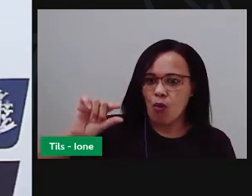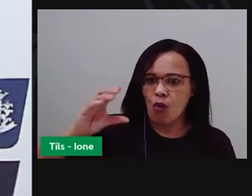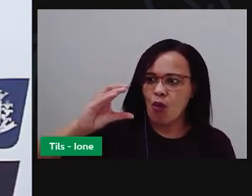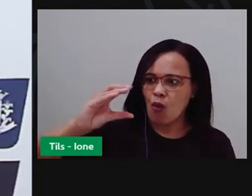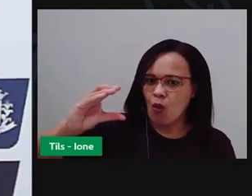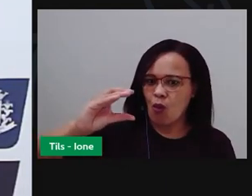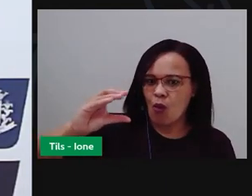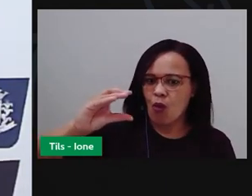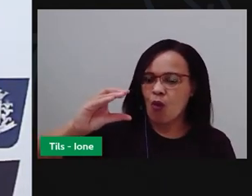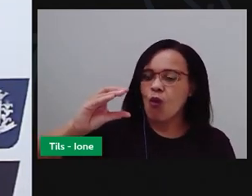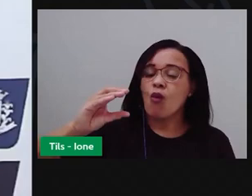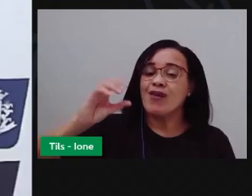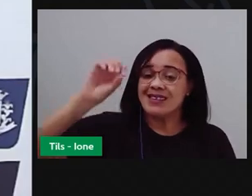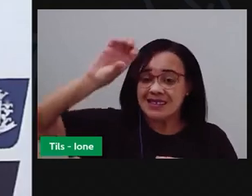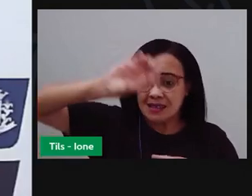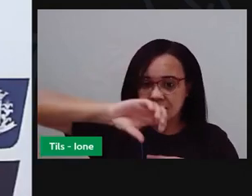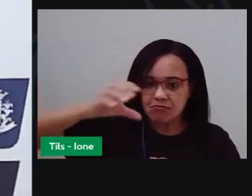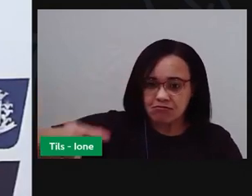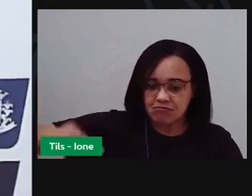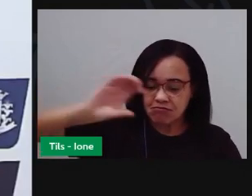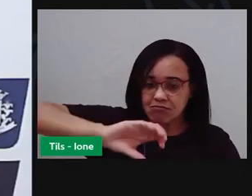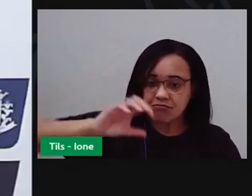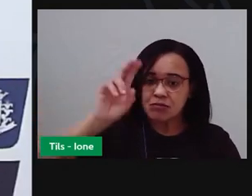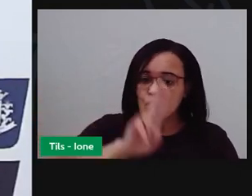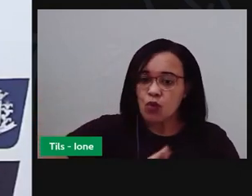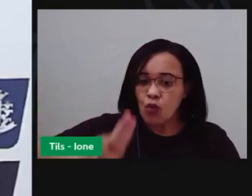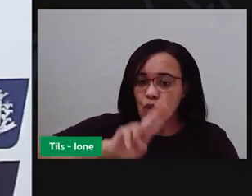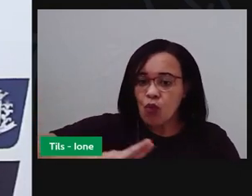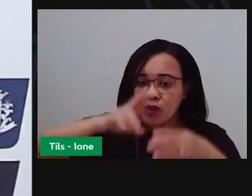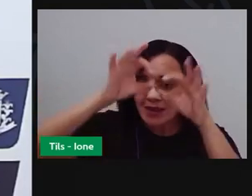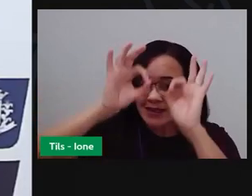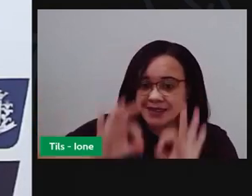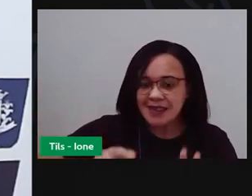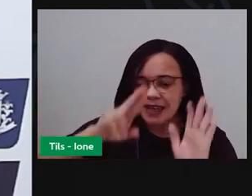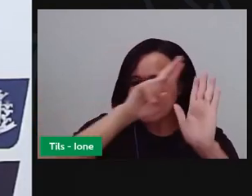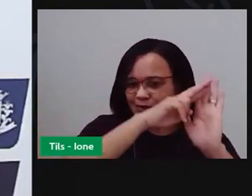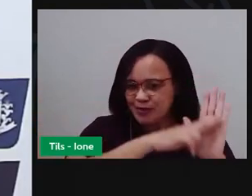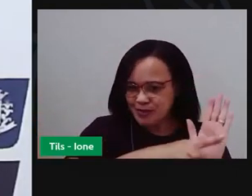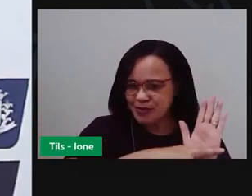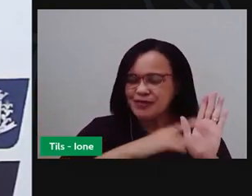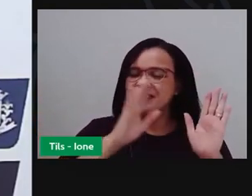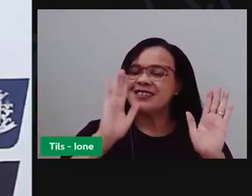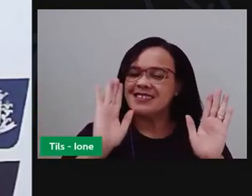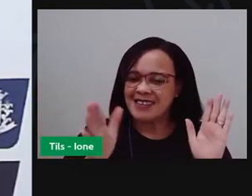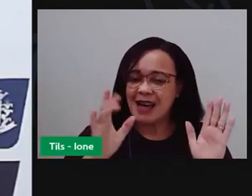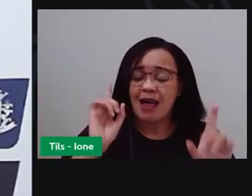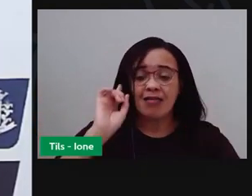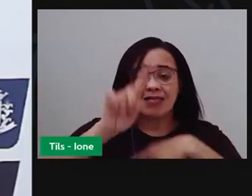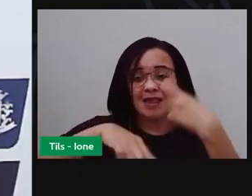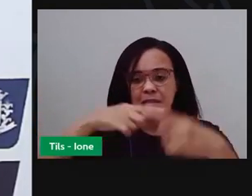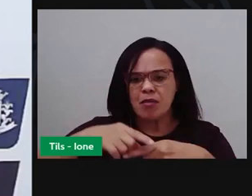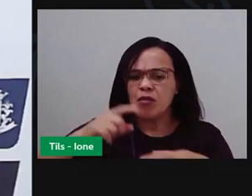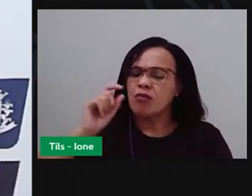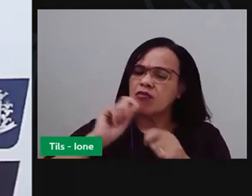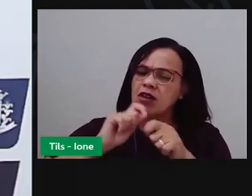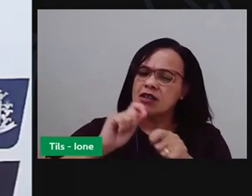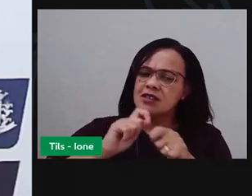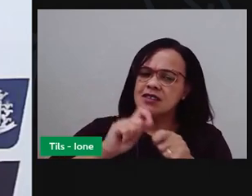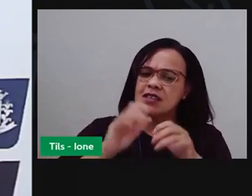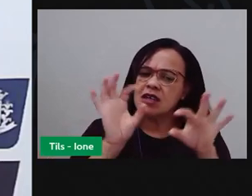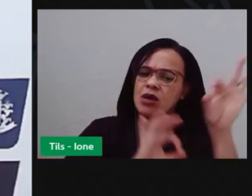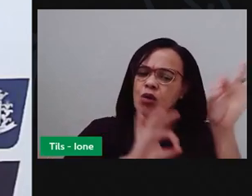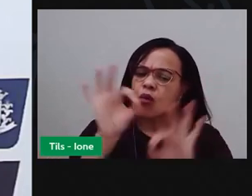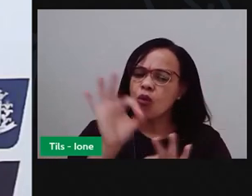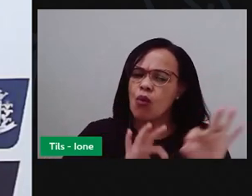a medida que a gente vai utilizar na lista de ingredientes. depois a gente vê aí o